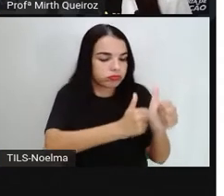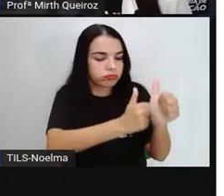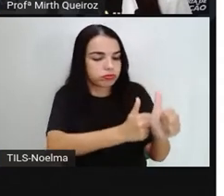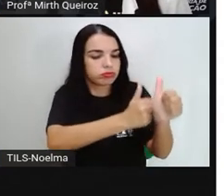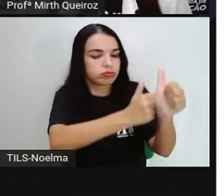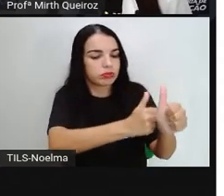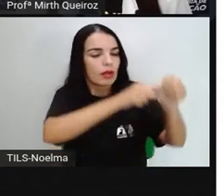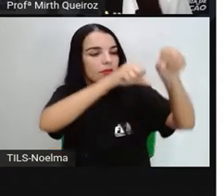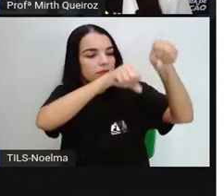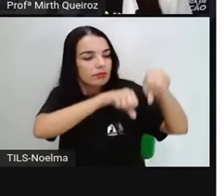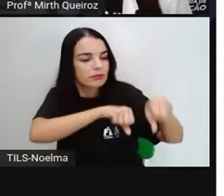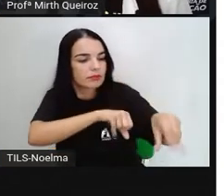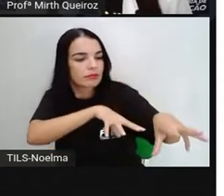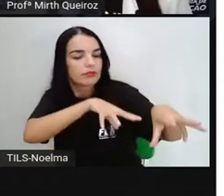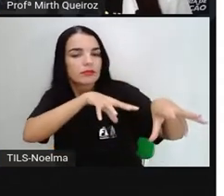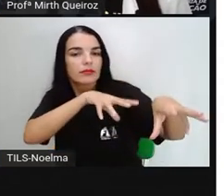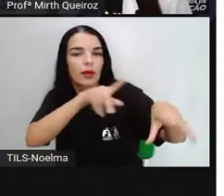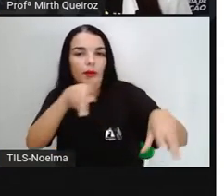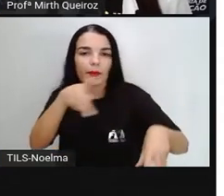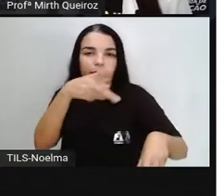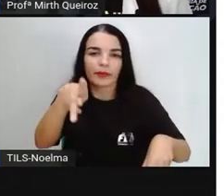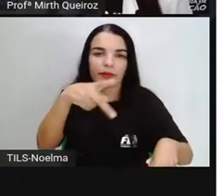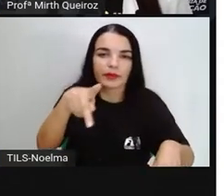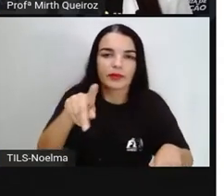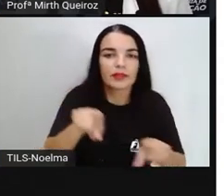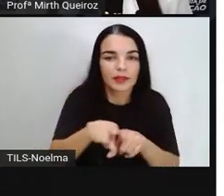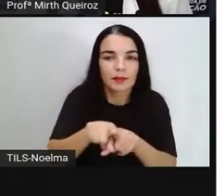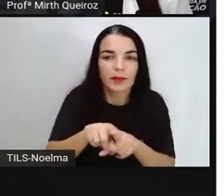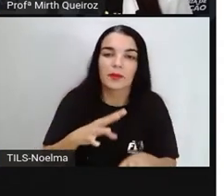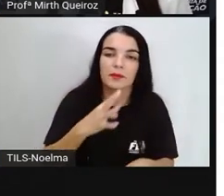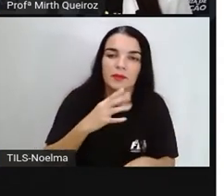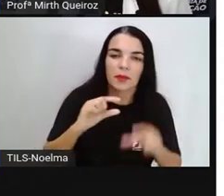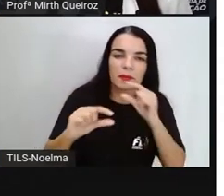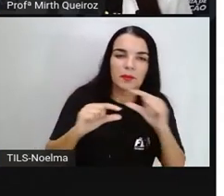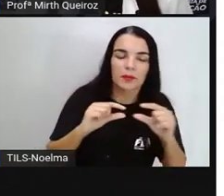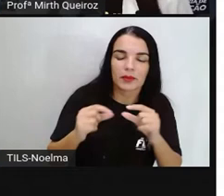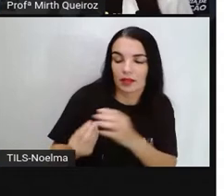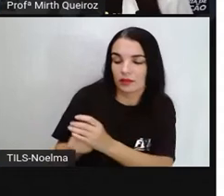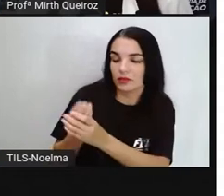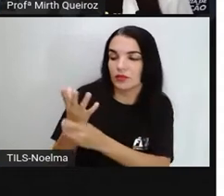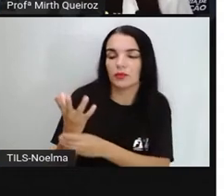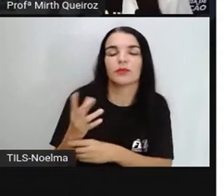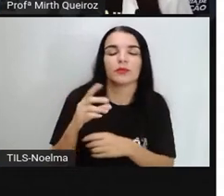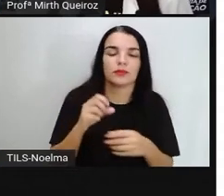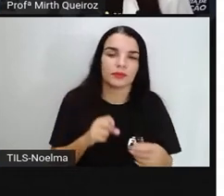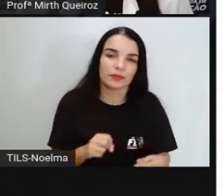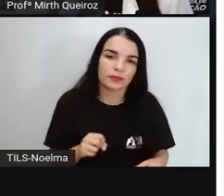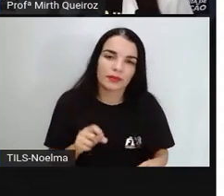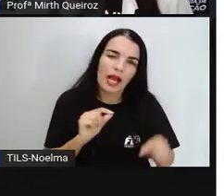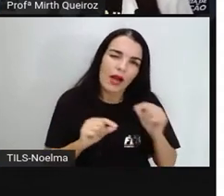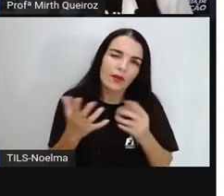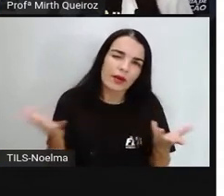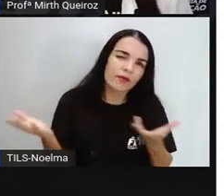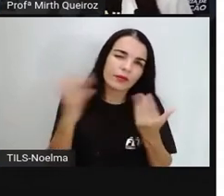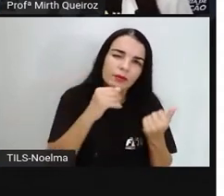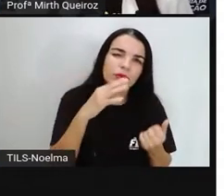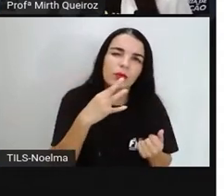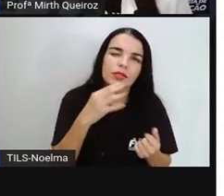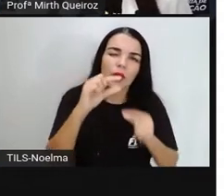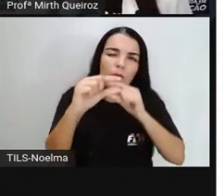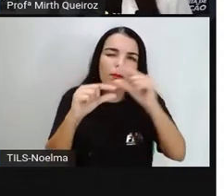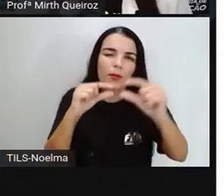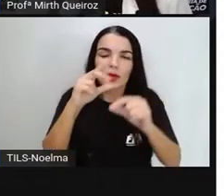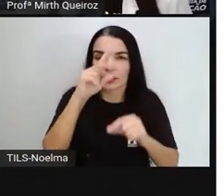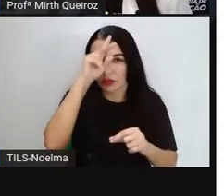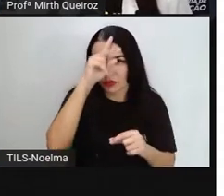mestre, que também foi utilizada para justificar o surgimento do tangram. Que tal nós conhecermos um pouquinho